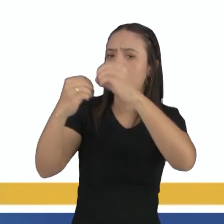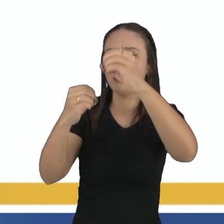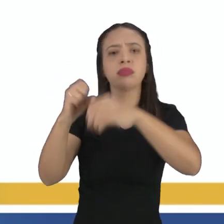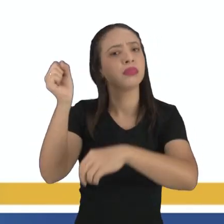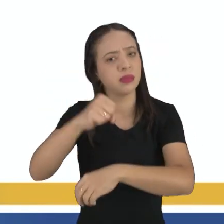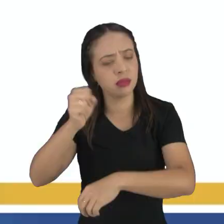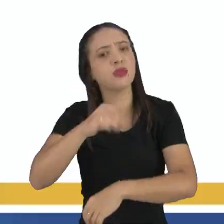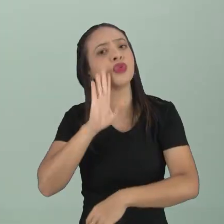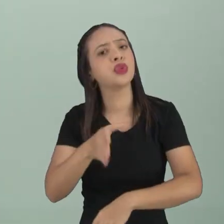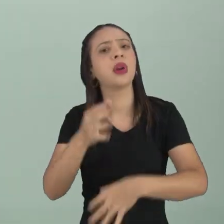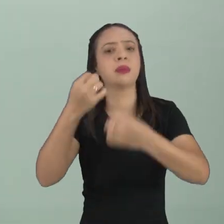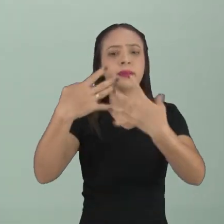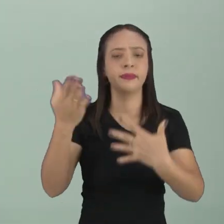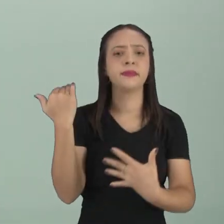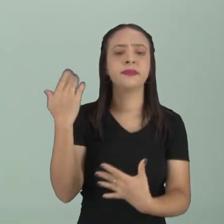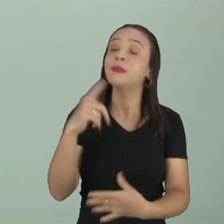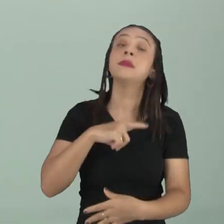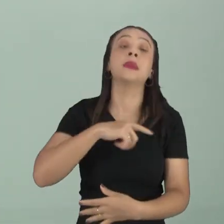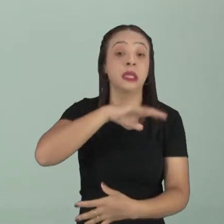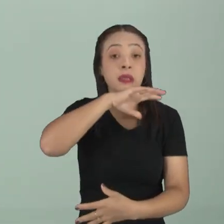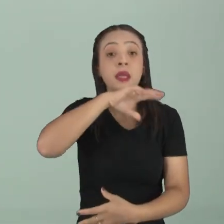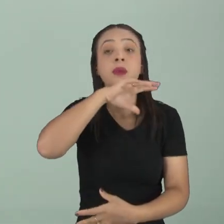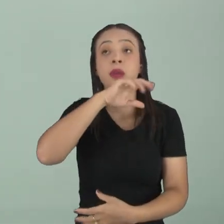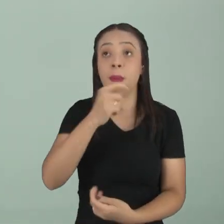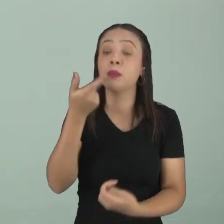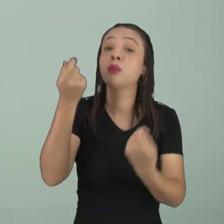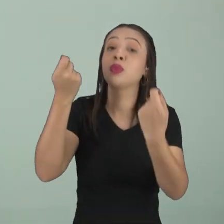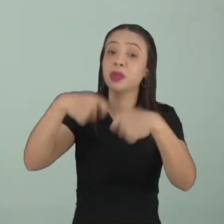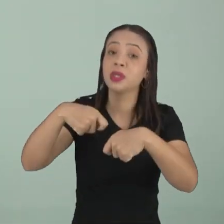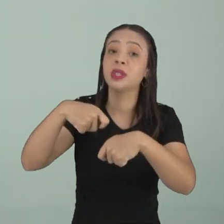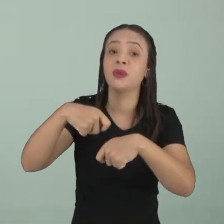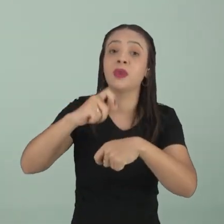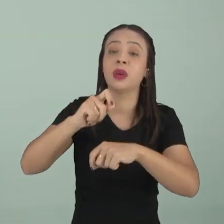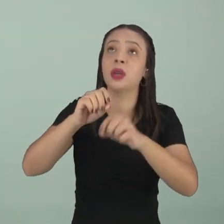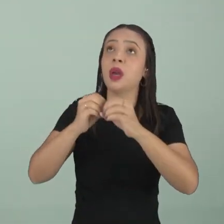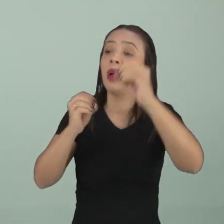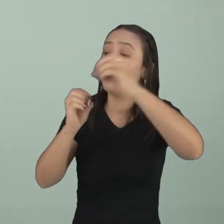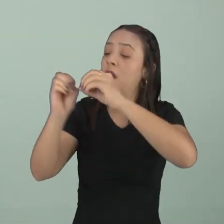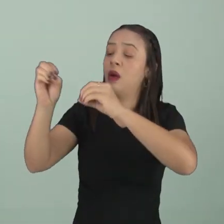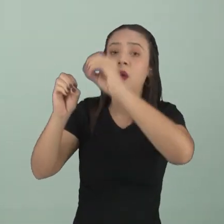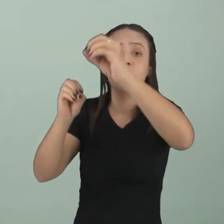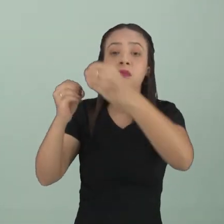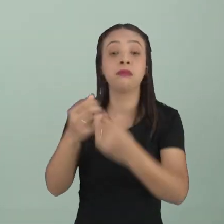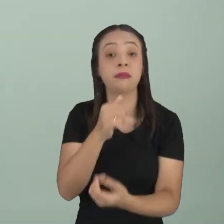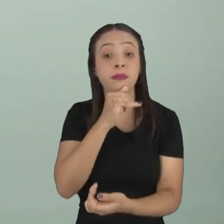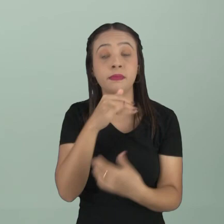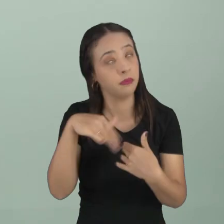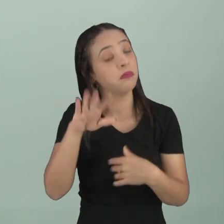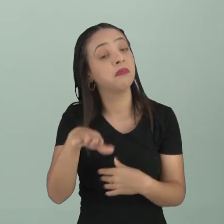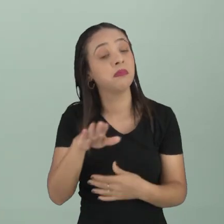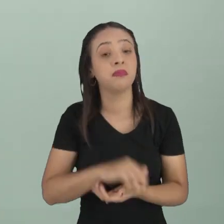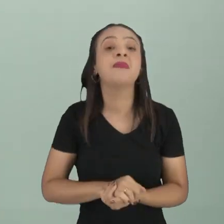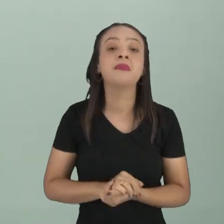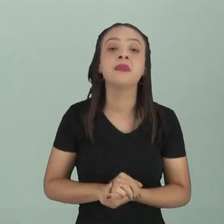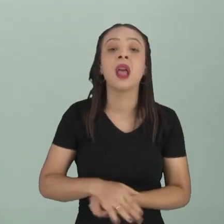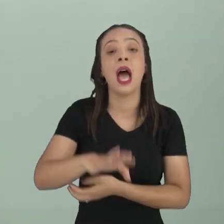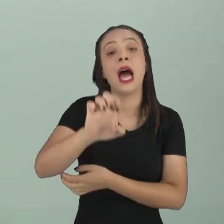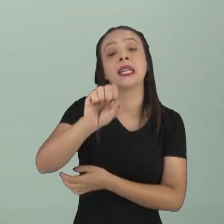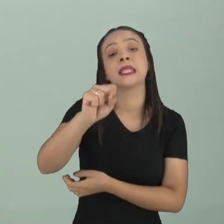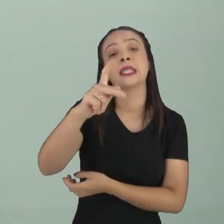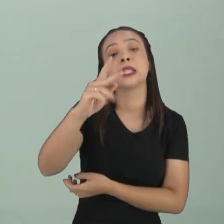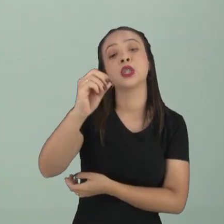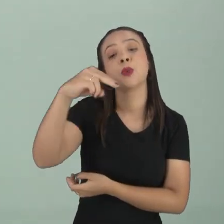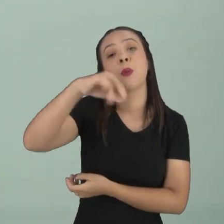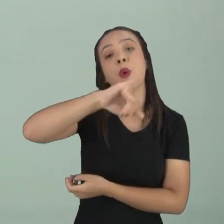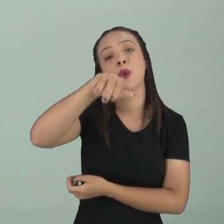Sim, falei pra vocês que os animais, existem animais que conseguem se reproduzir de forma assexuada. Um exemplo, as esponjas do mar,